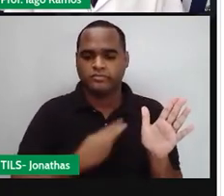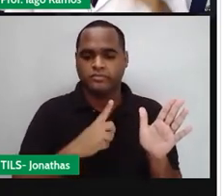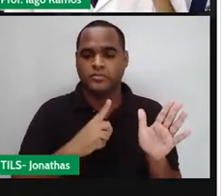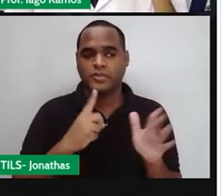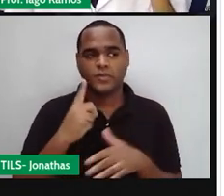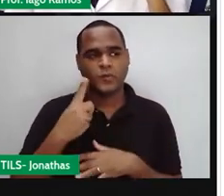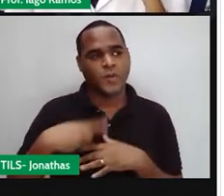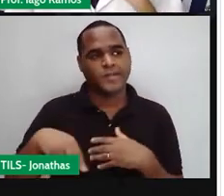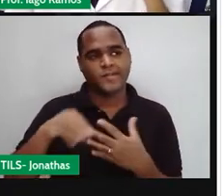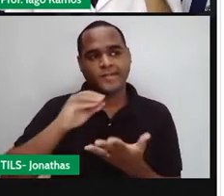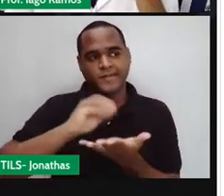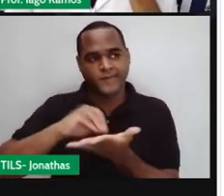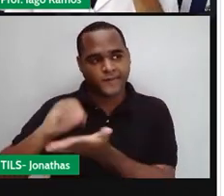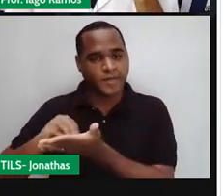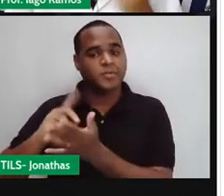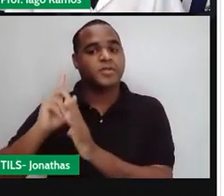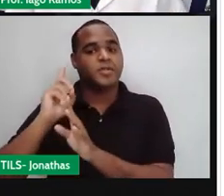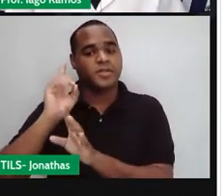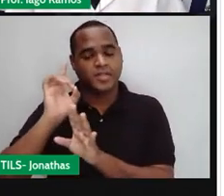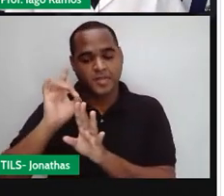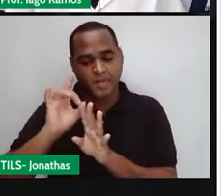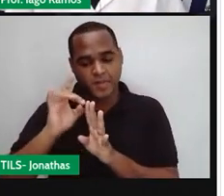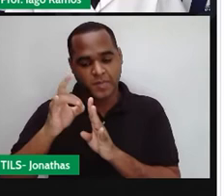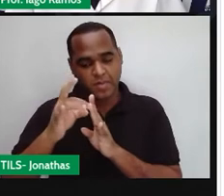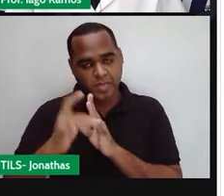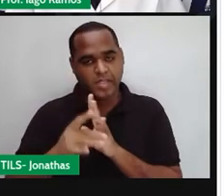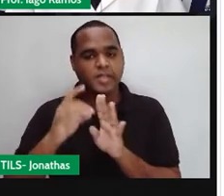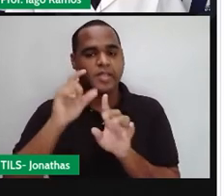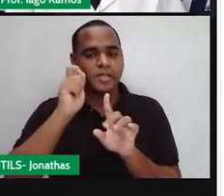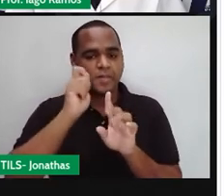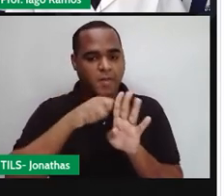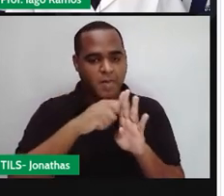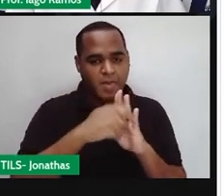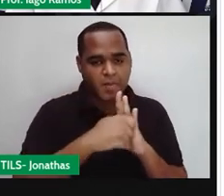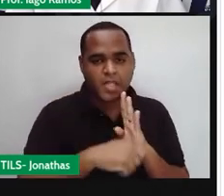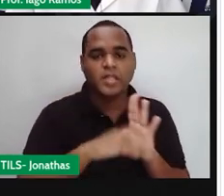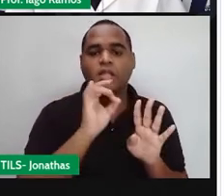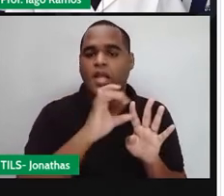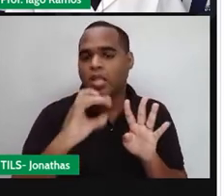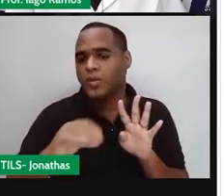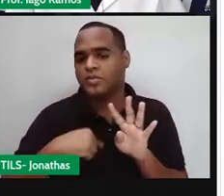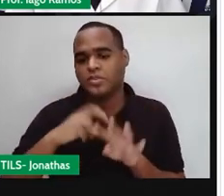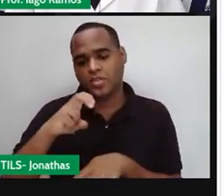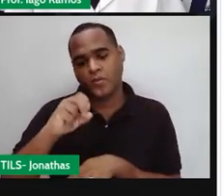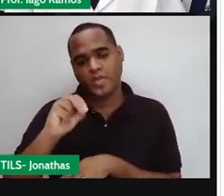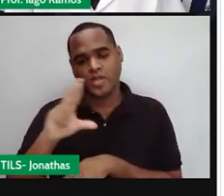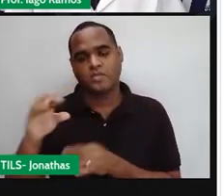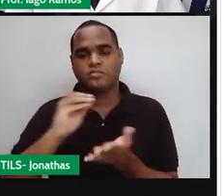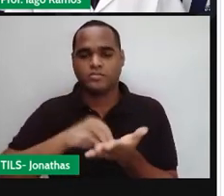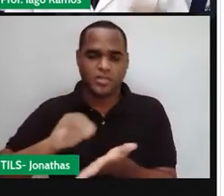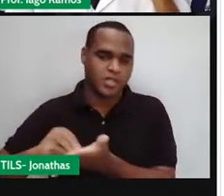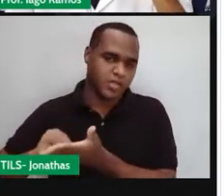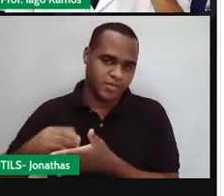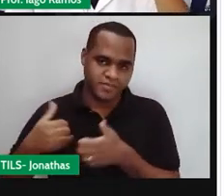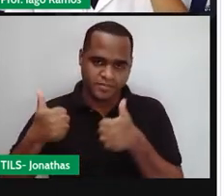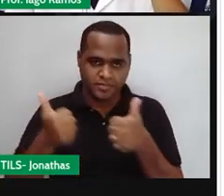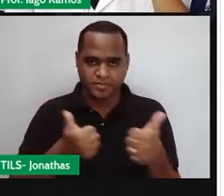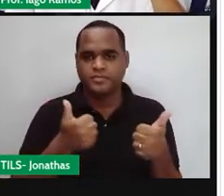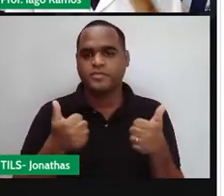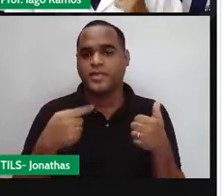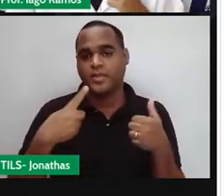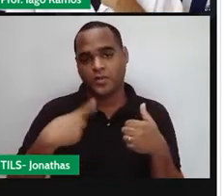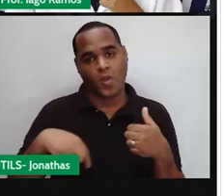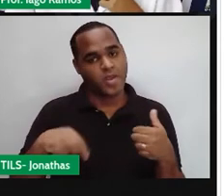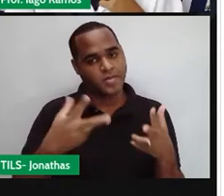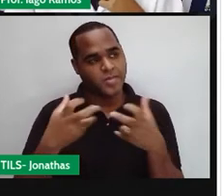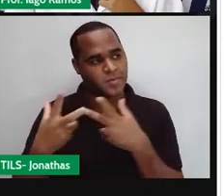vou ficar devendo, em cada um dos quatro meses, eu vou ficar devendo R$50,00, né? Então, por aqui, a gente já percebe